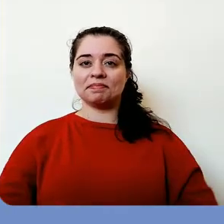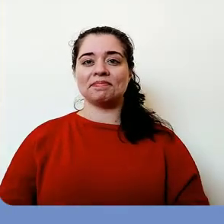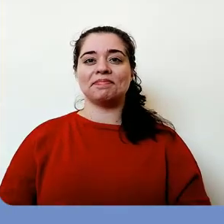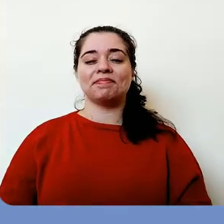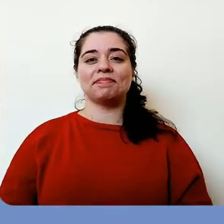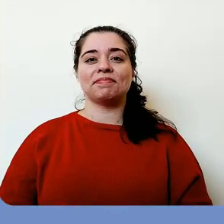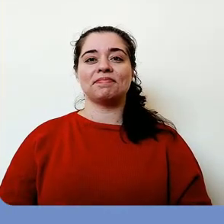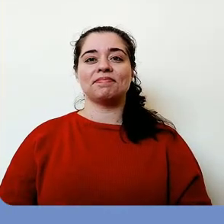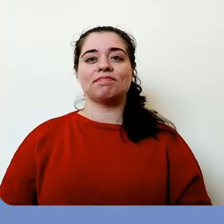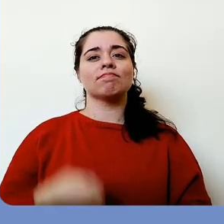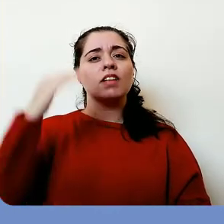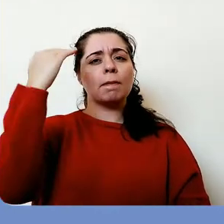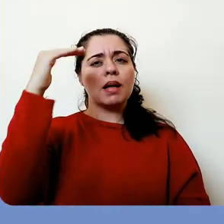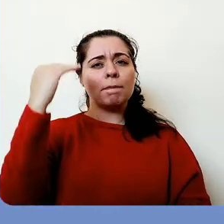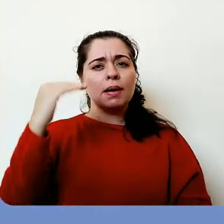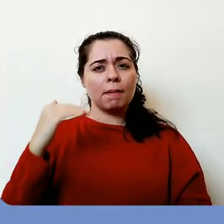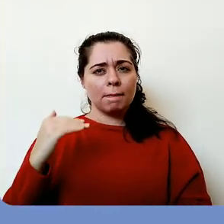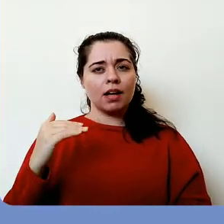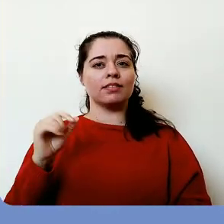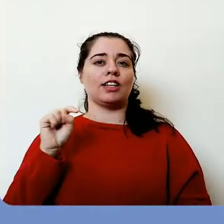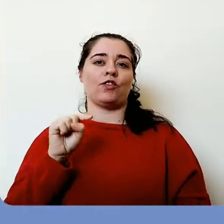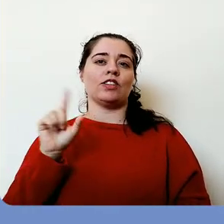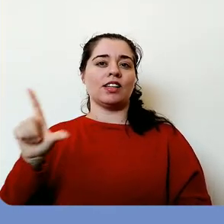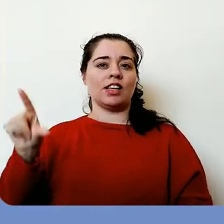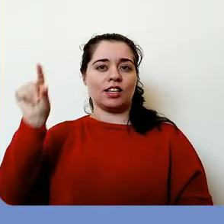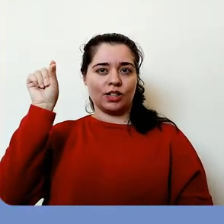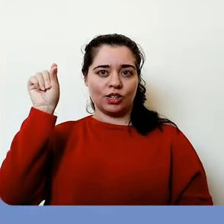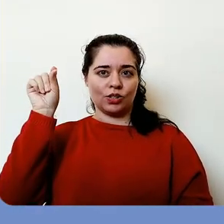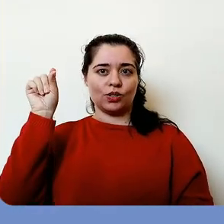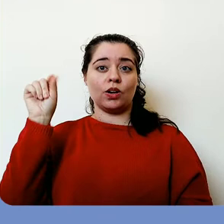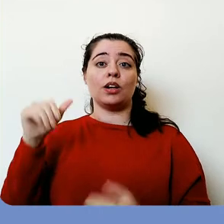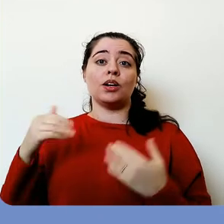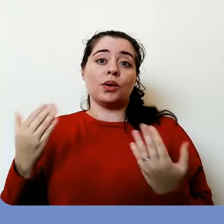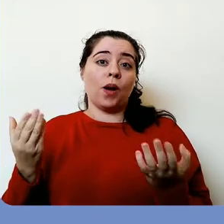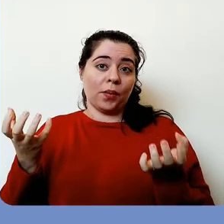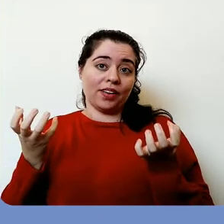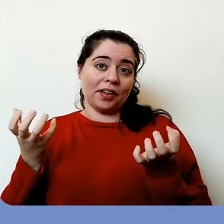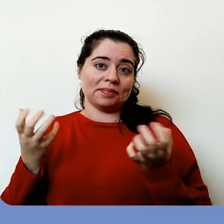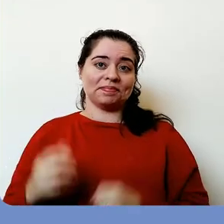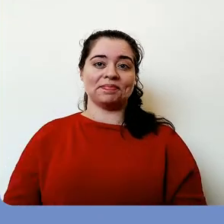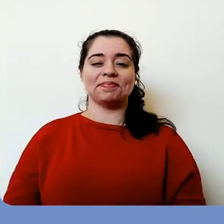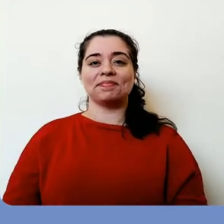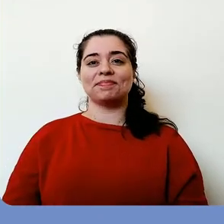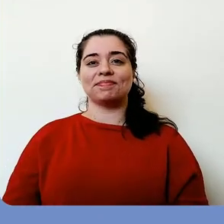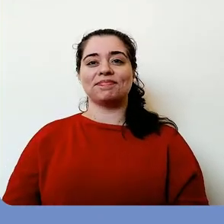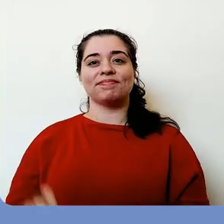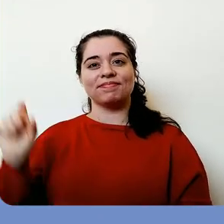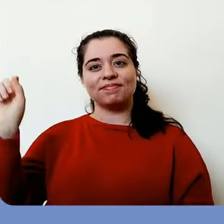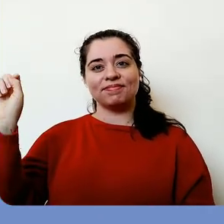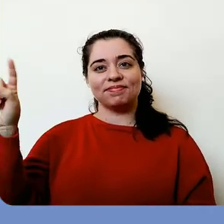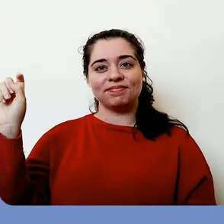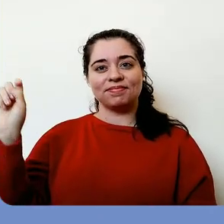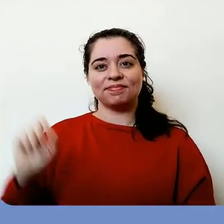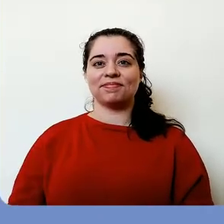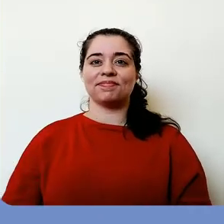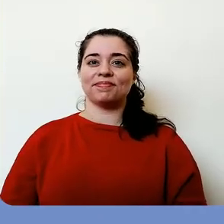e selecione a atividade para qual você deseja adicionar novos campos.